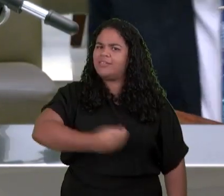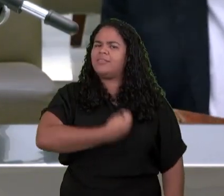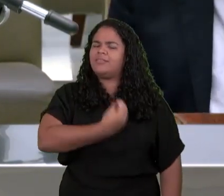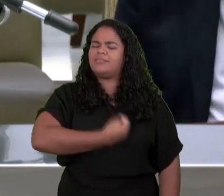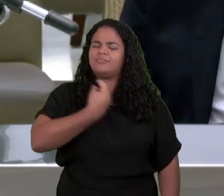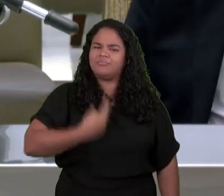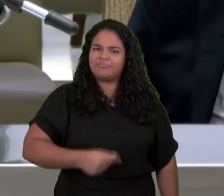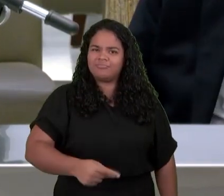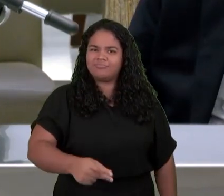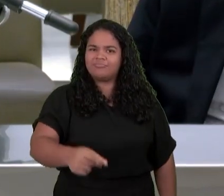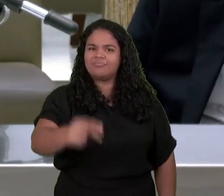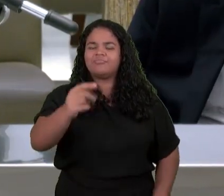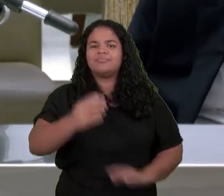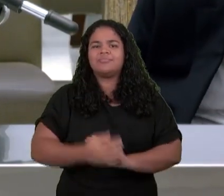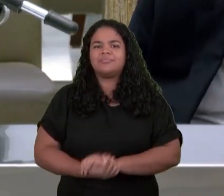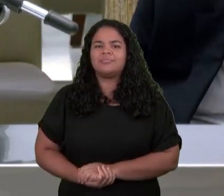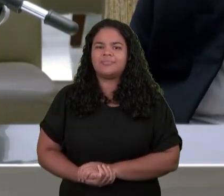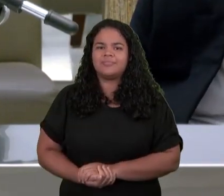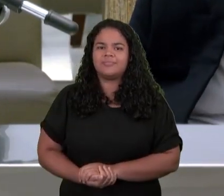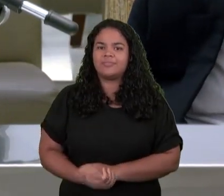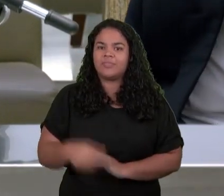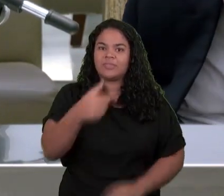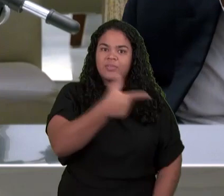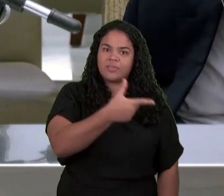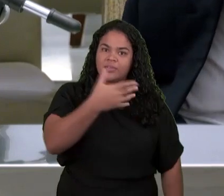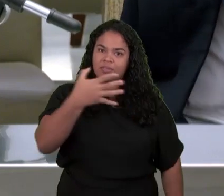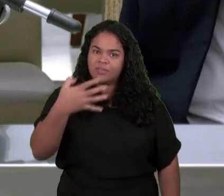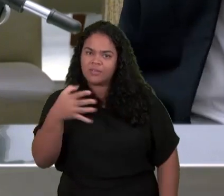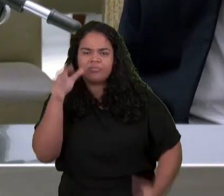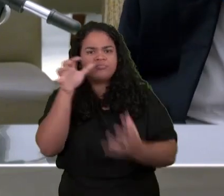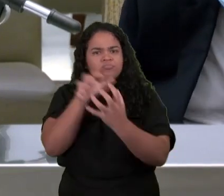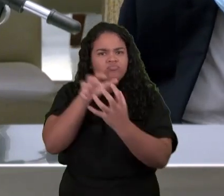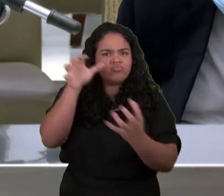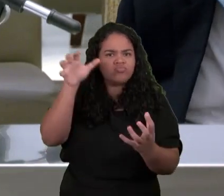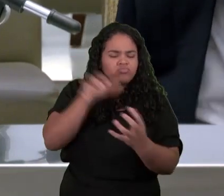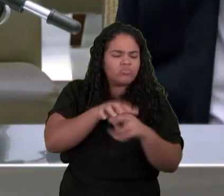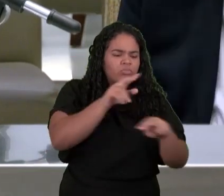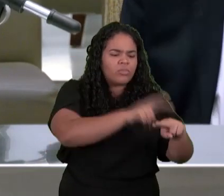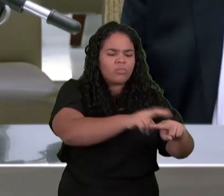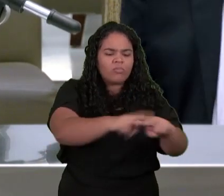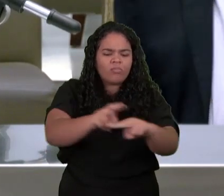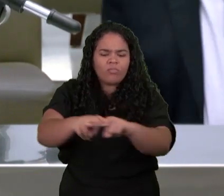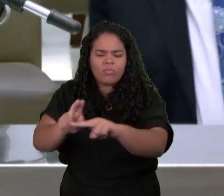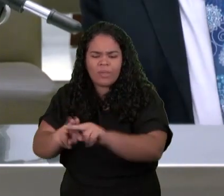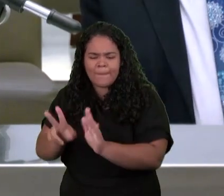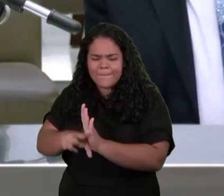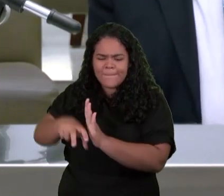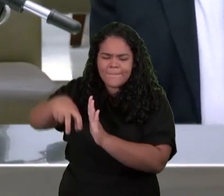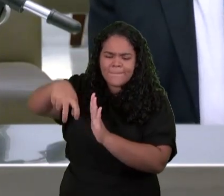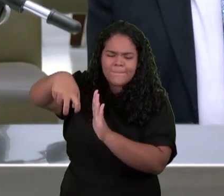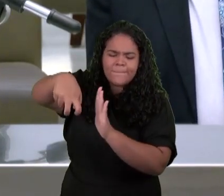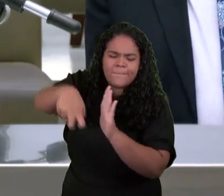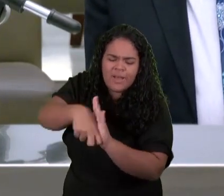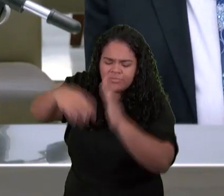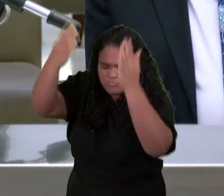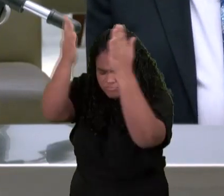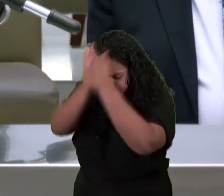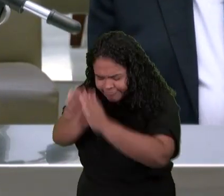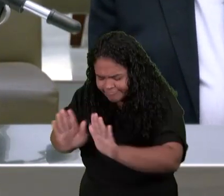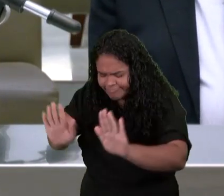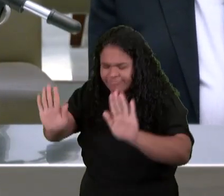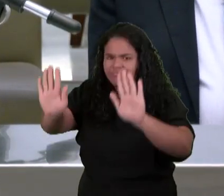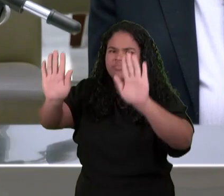Sempre Os 24 Anciãos Prostravam-se Diante do que